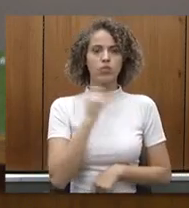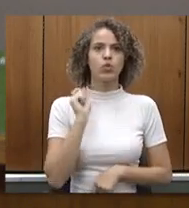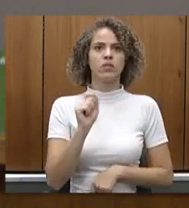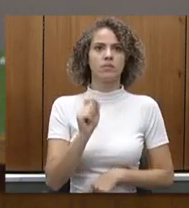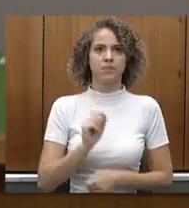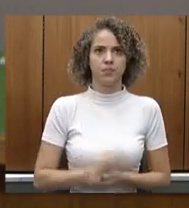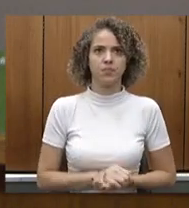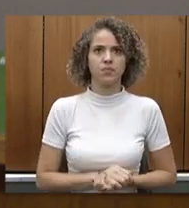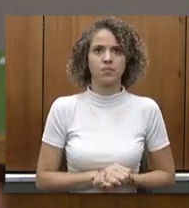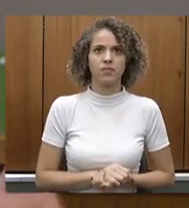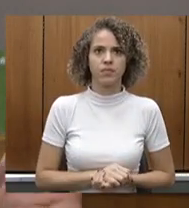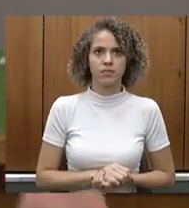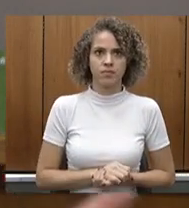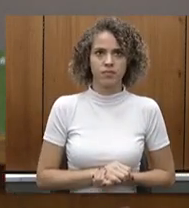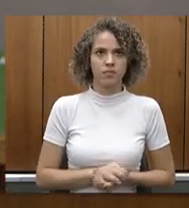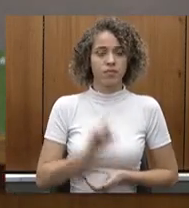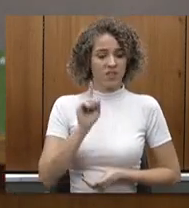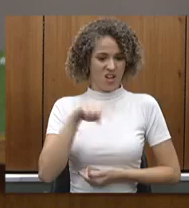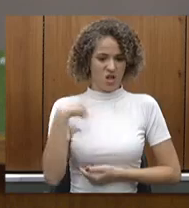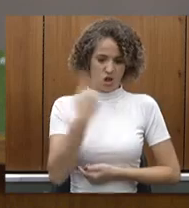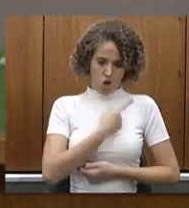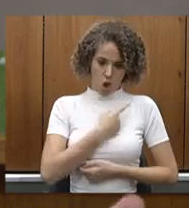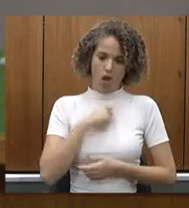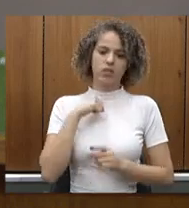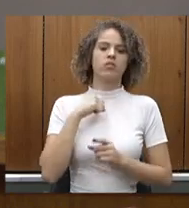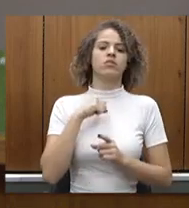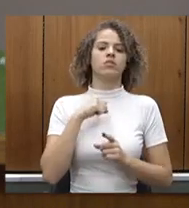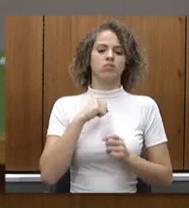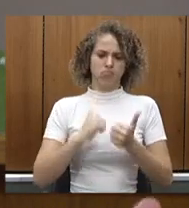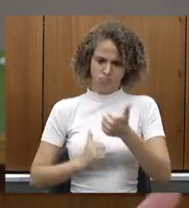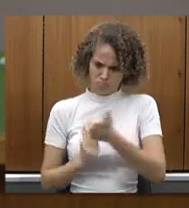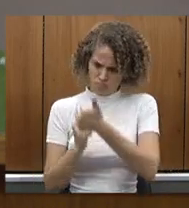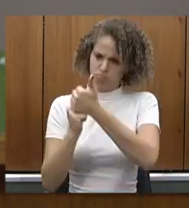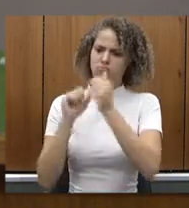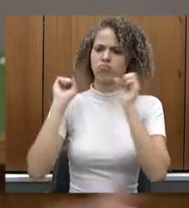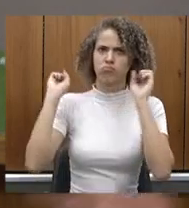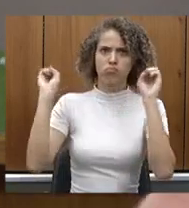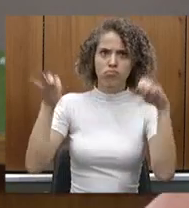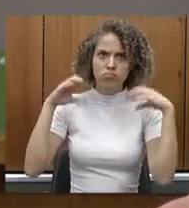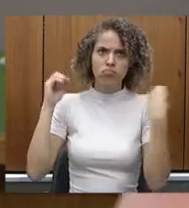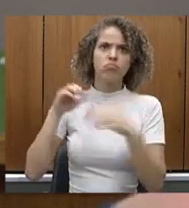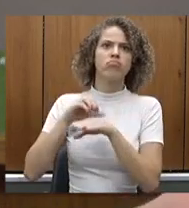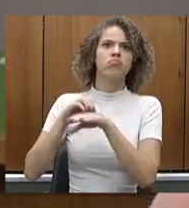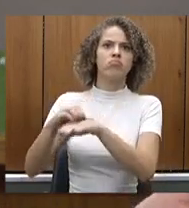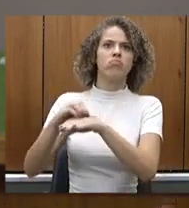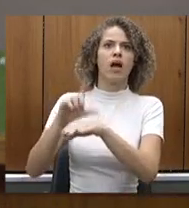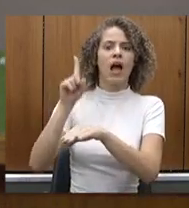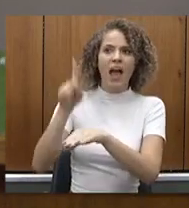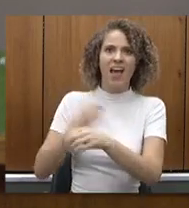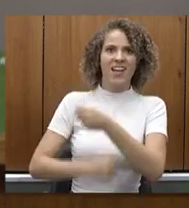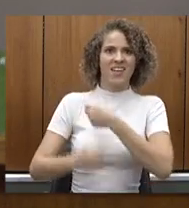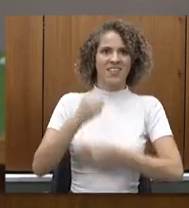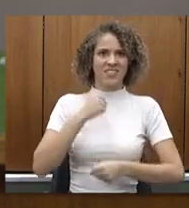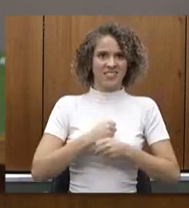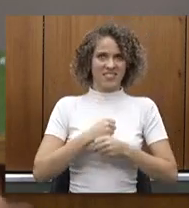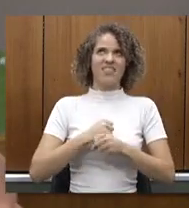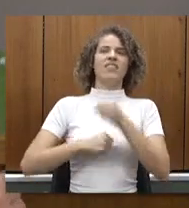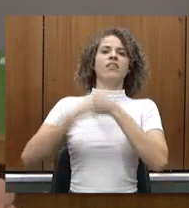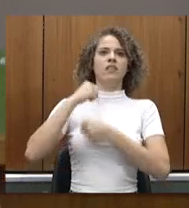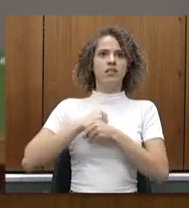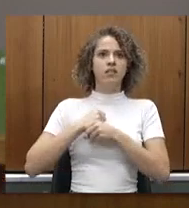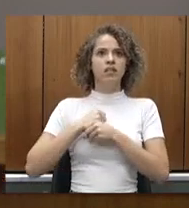nós apoiamos a ideia de ambulâncias e transporte não é à toa que nós fizemos ano passado ano retrasado